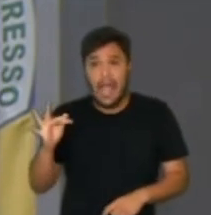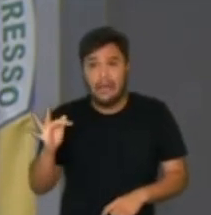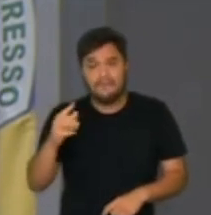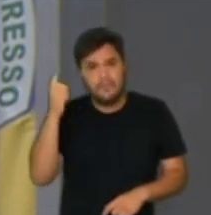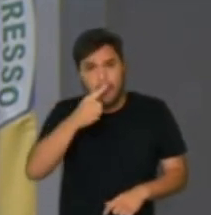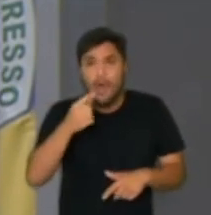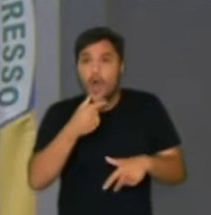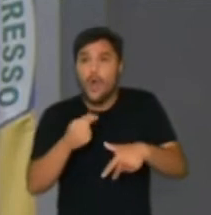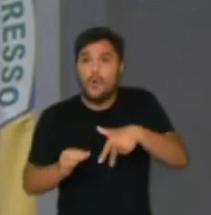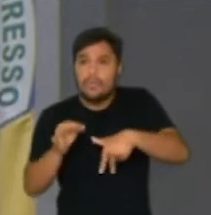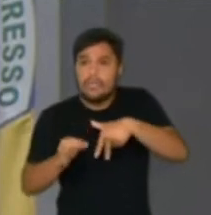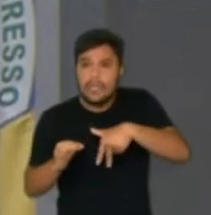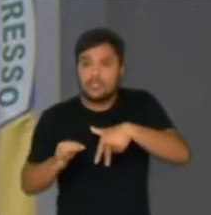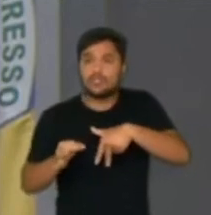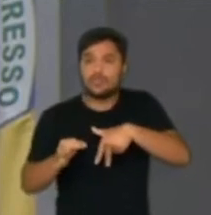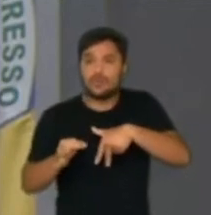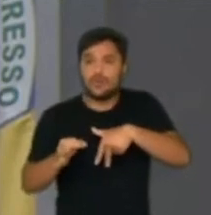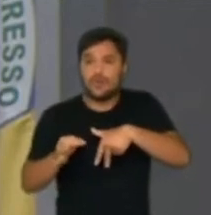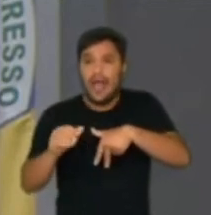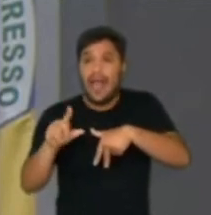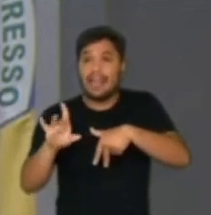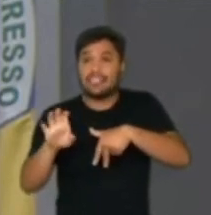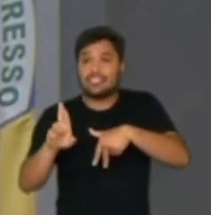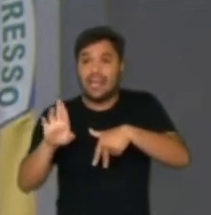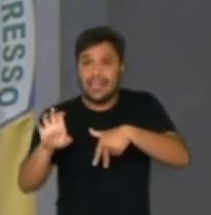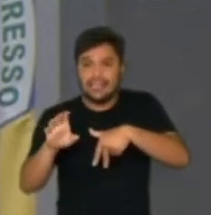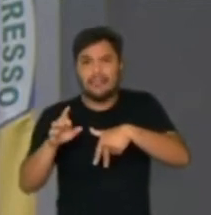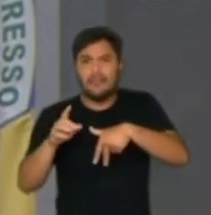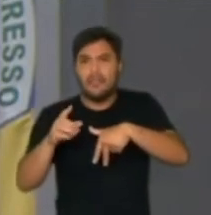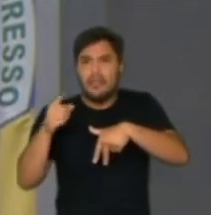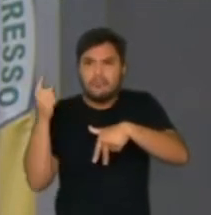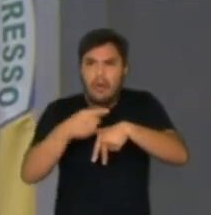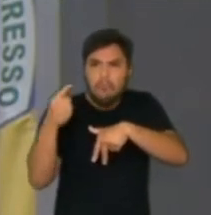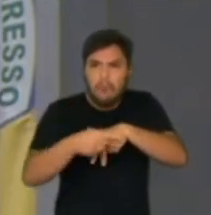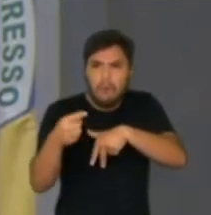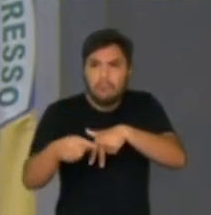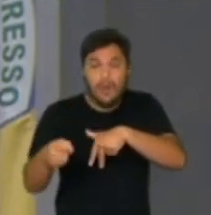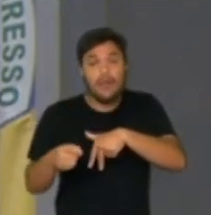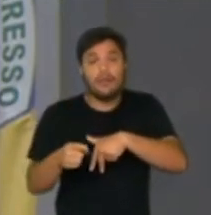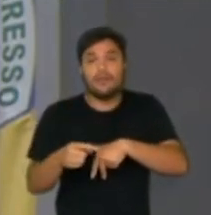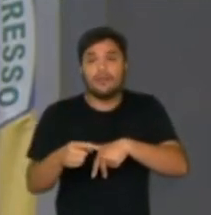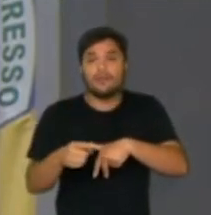Alexandre de Moraes, em suas atitudes e não nas instituições,